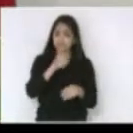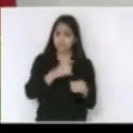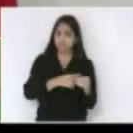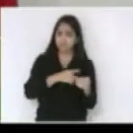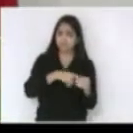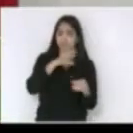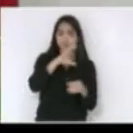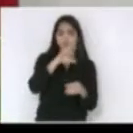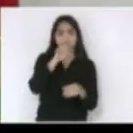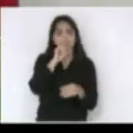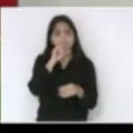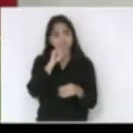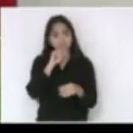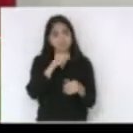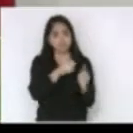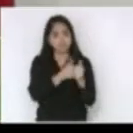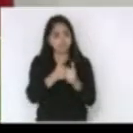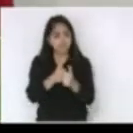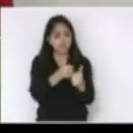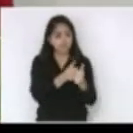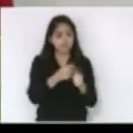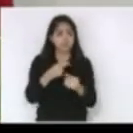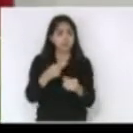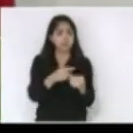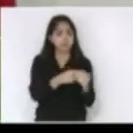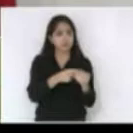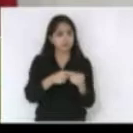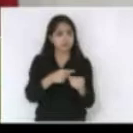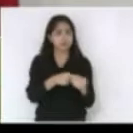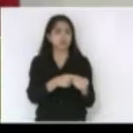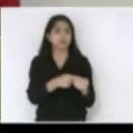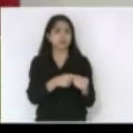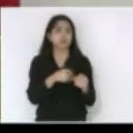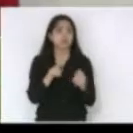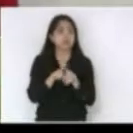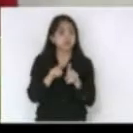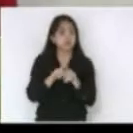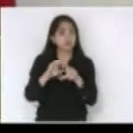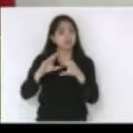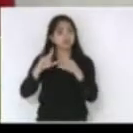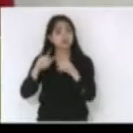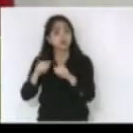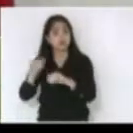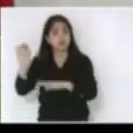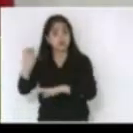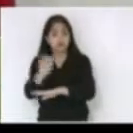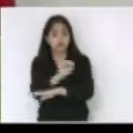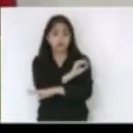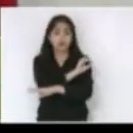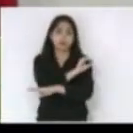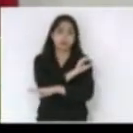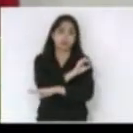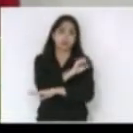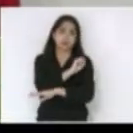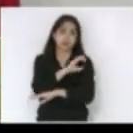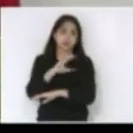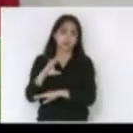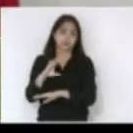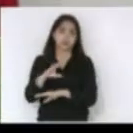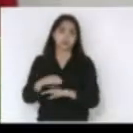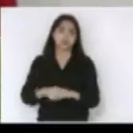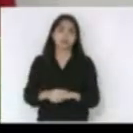Zorteia município de Ouro Lacerdópolis mas também de todo o meio oeste de Santa Catarina